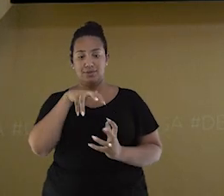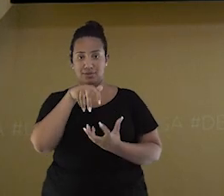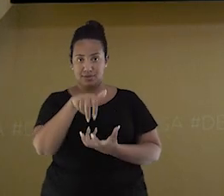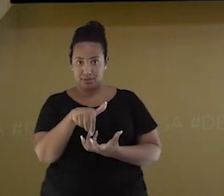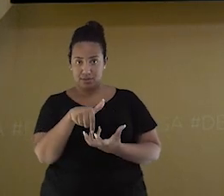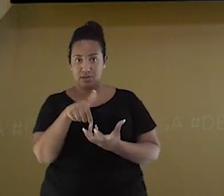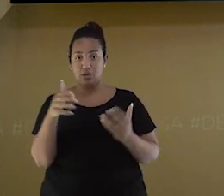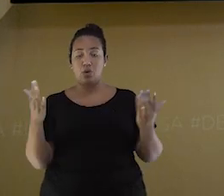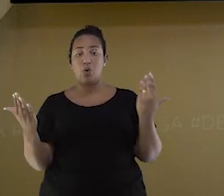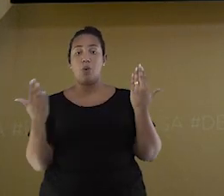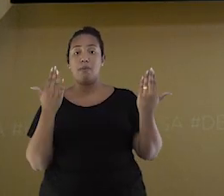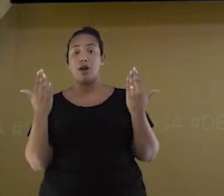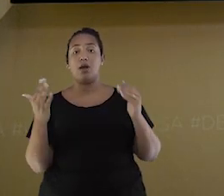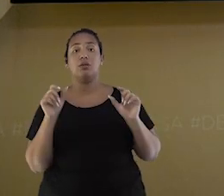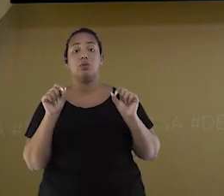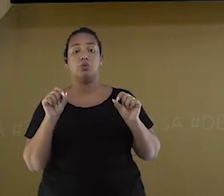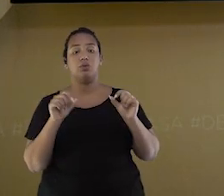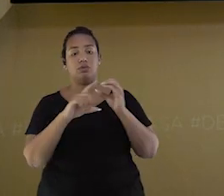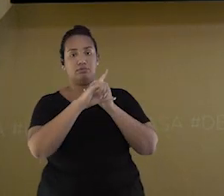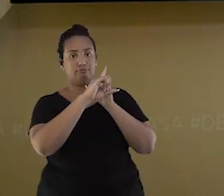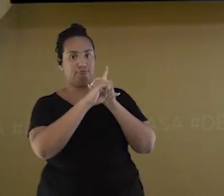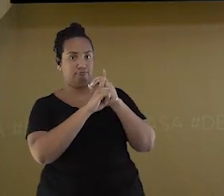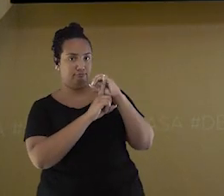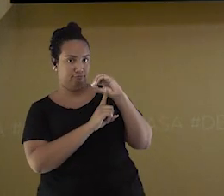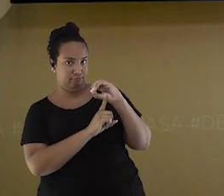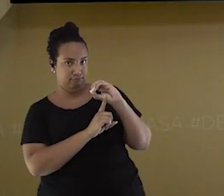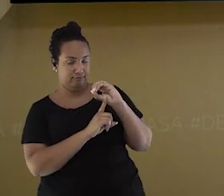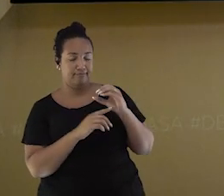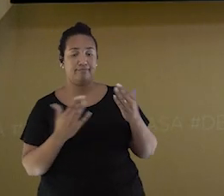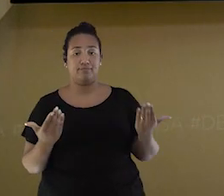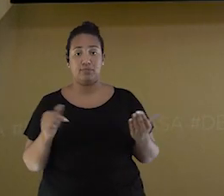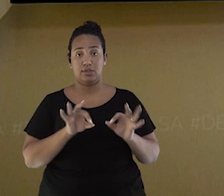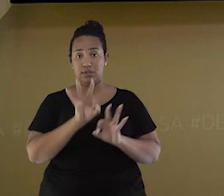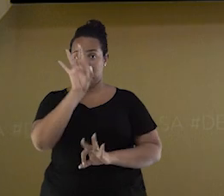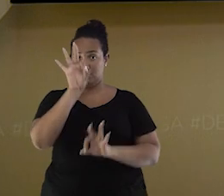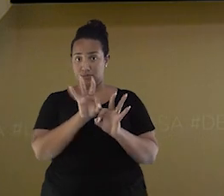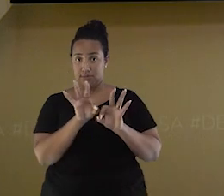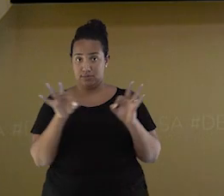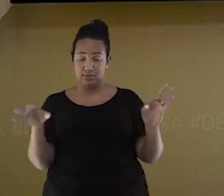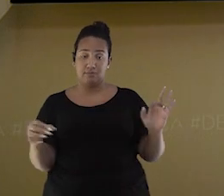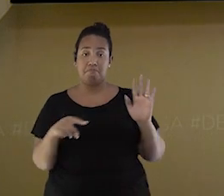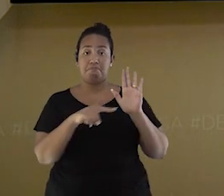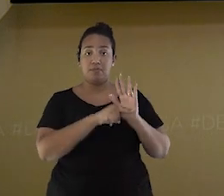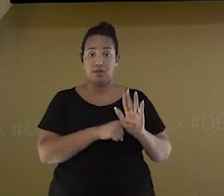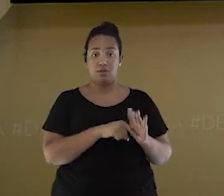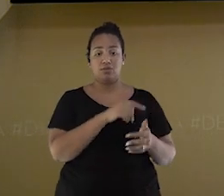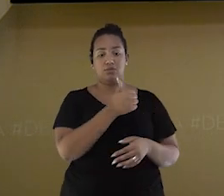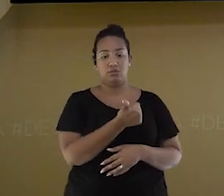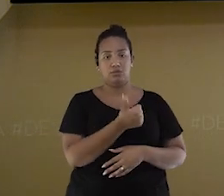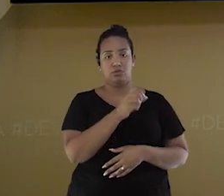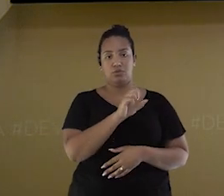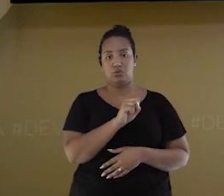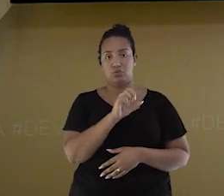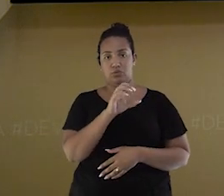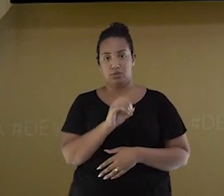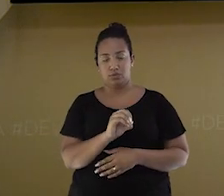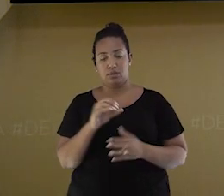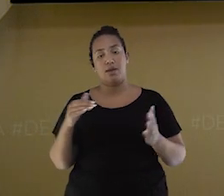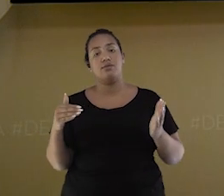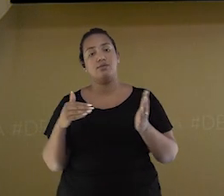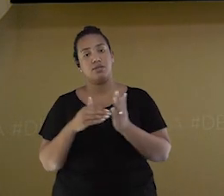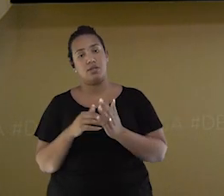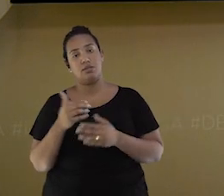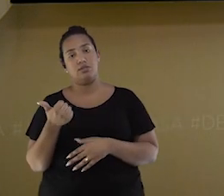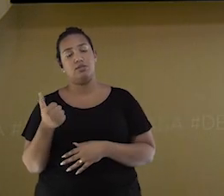Ao meridiano de Greenwich. As suas medidas vão de menos 180 graus até 180 graus.